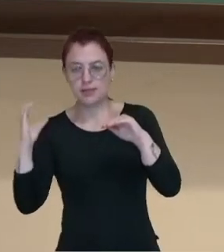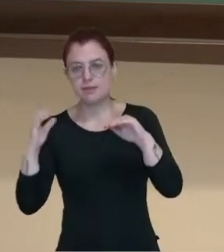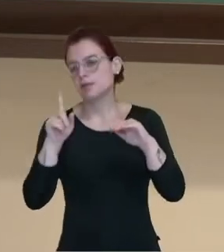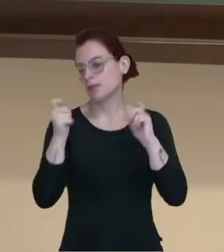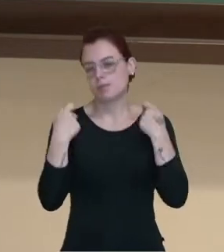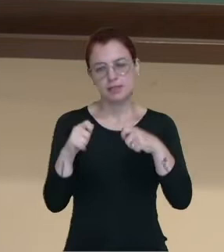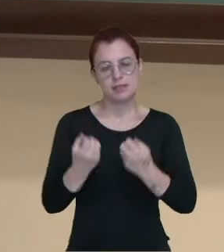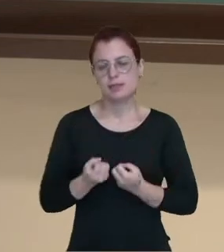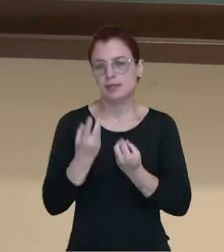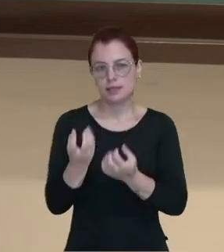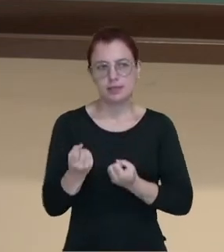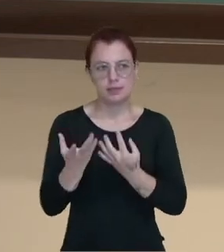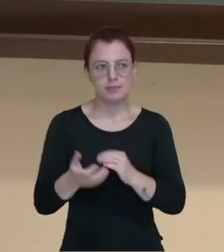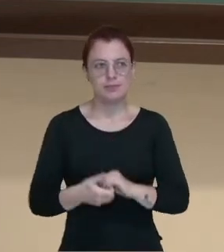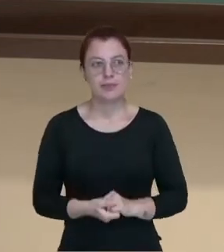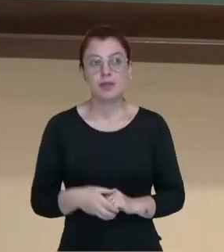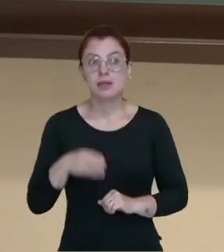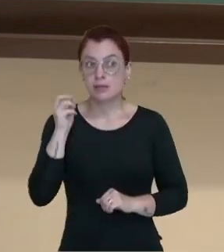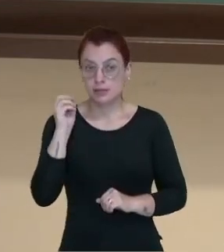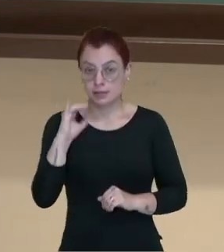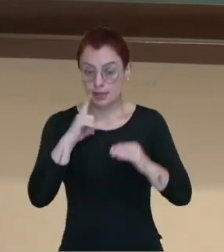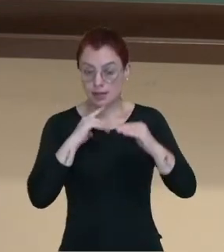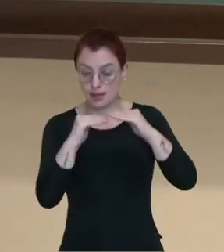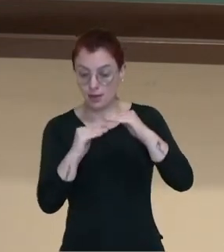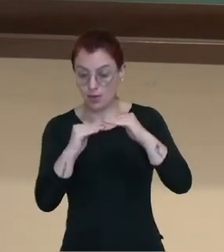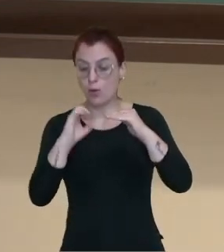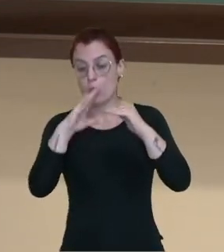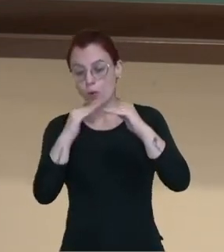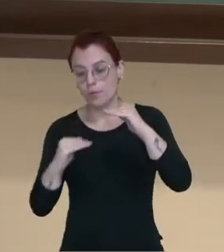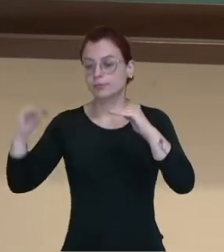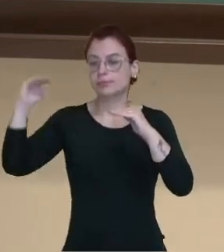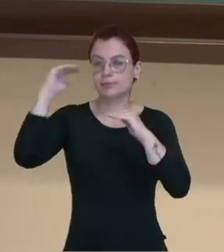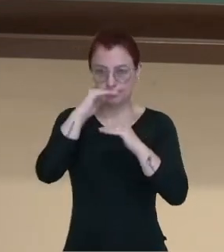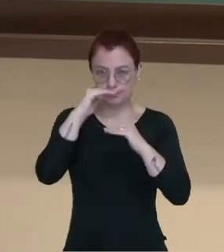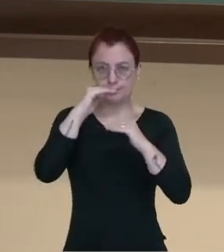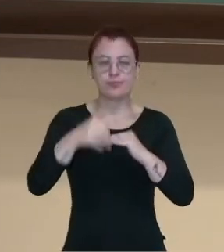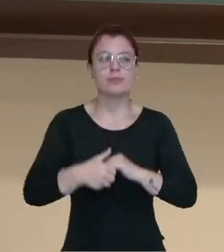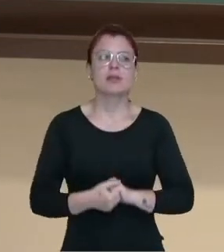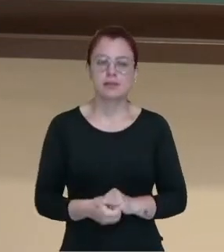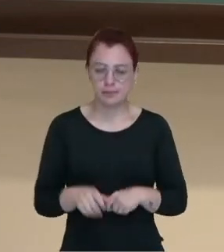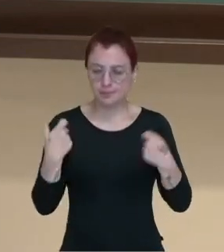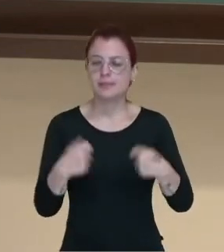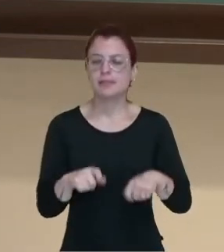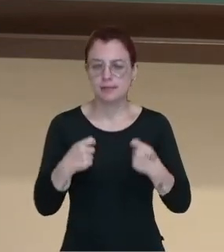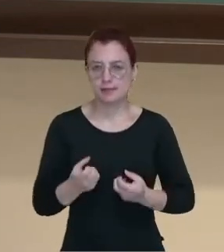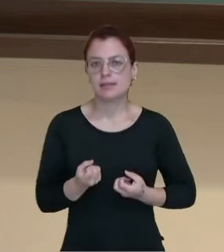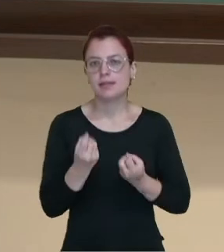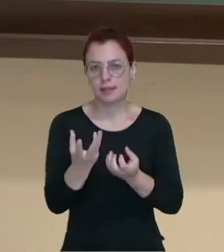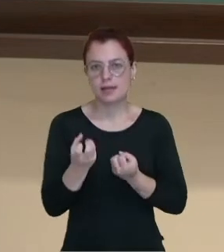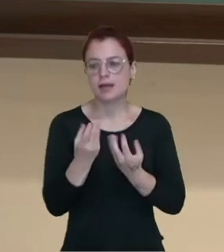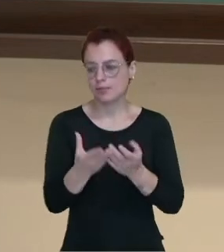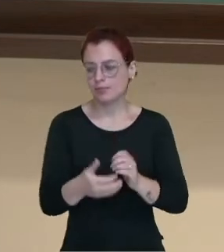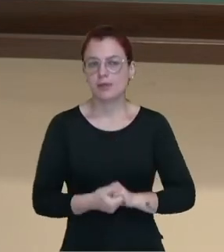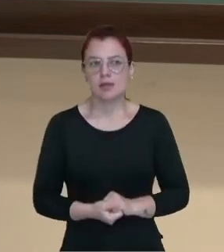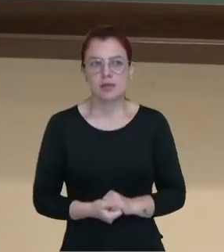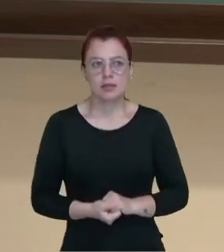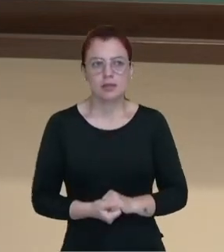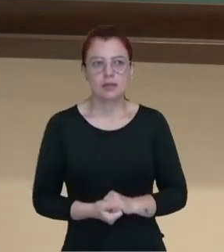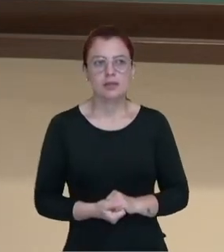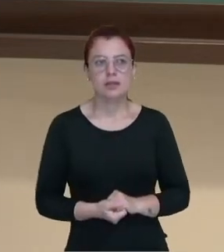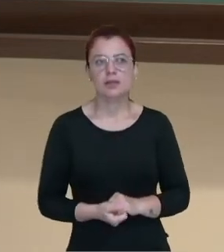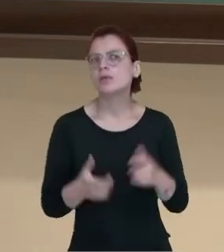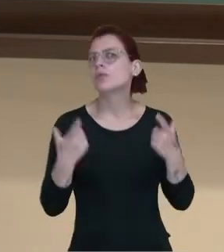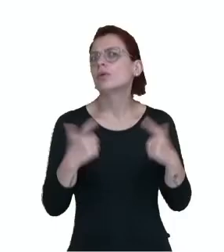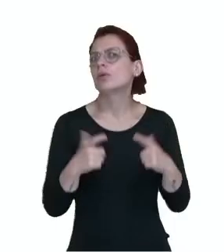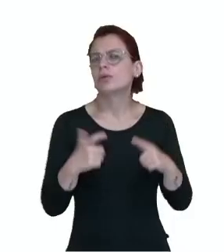você não precisa declarar. Mas se você recebeu esse valor ou superior a ele, você precisa sim declarar. Como e onde